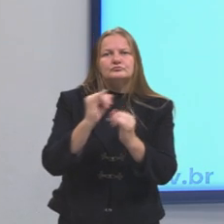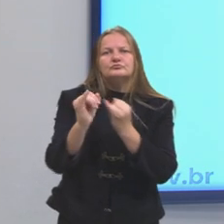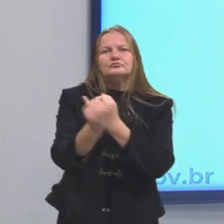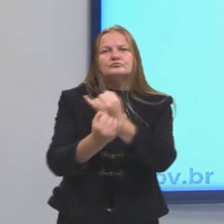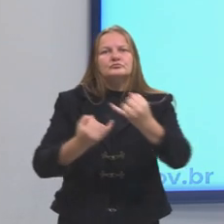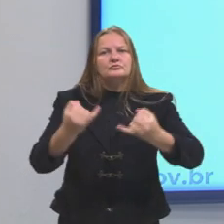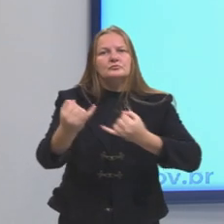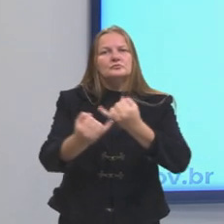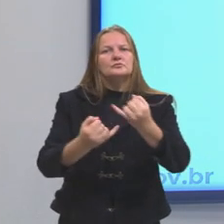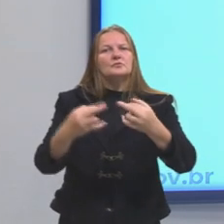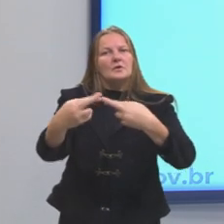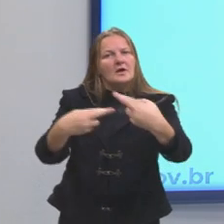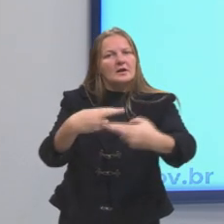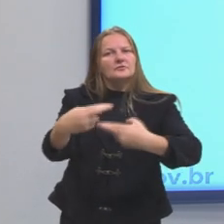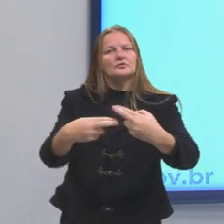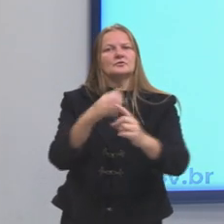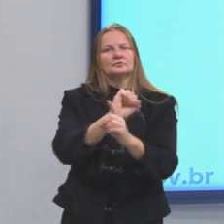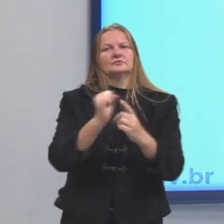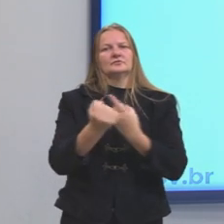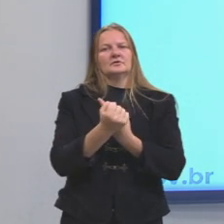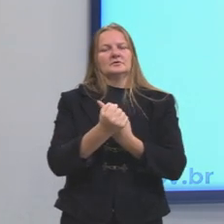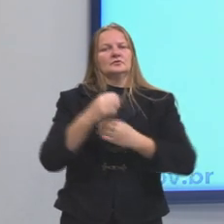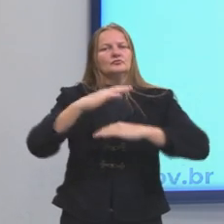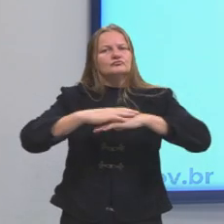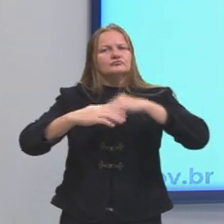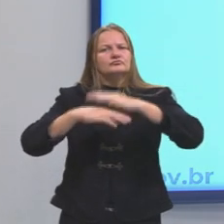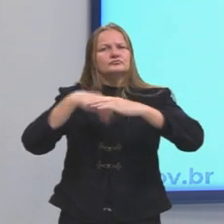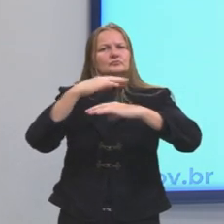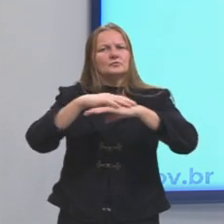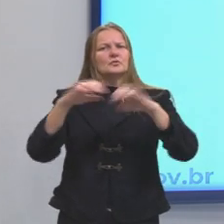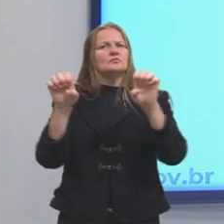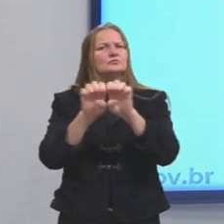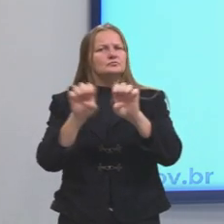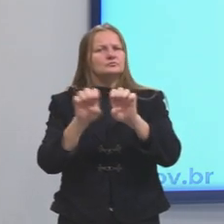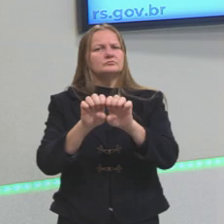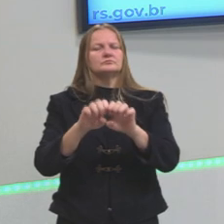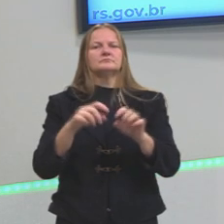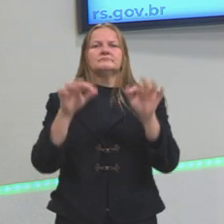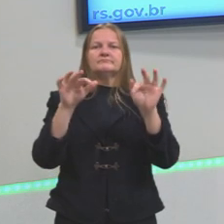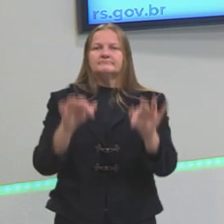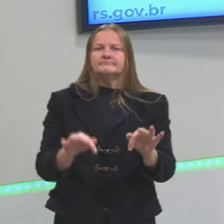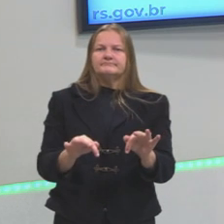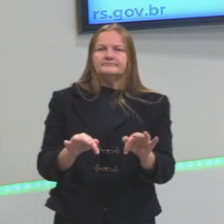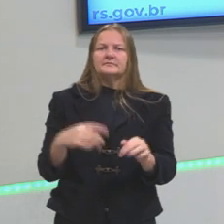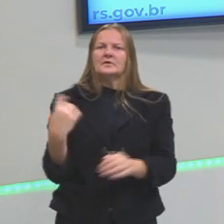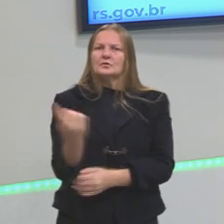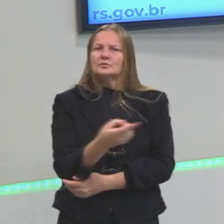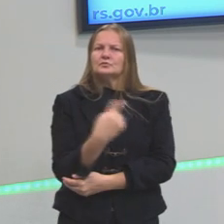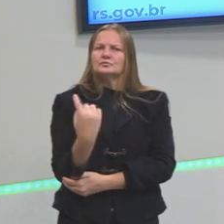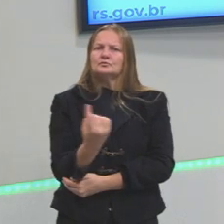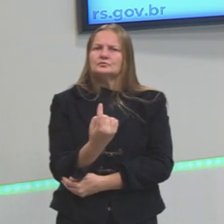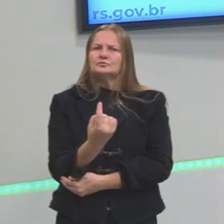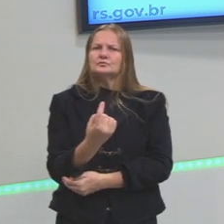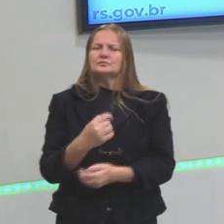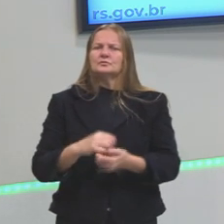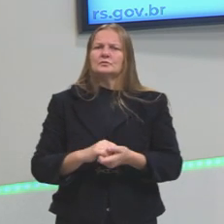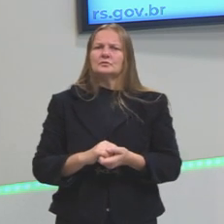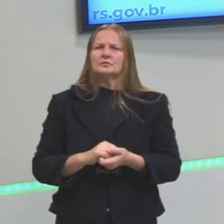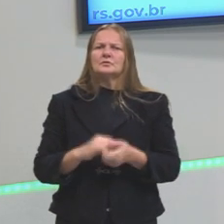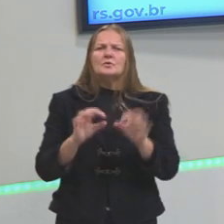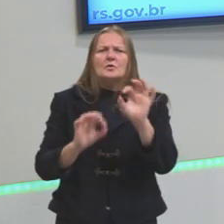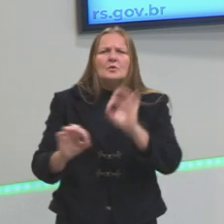indivíduos são que constroem essa estrutura que também acaba nos